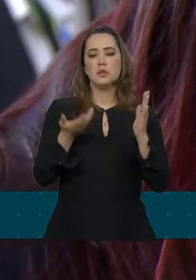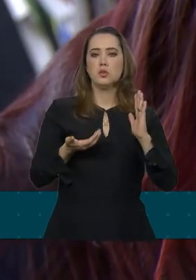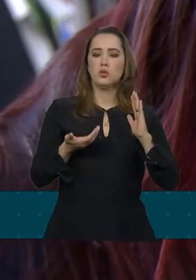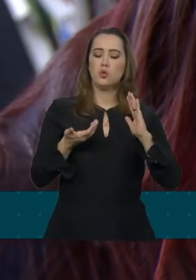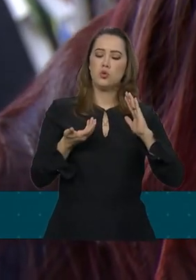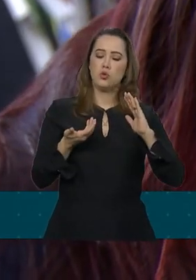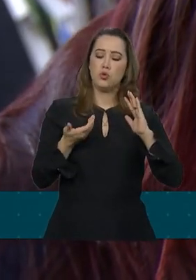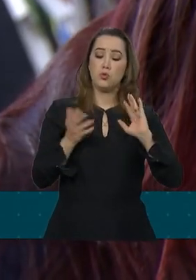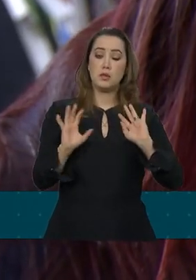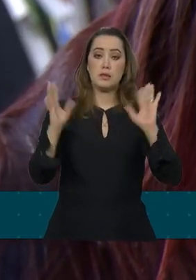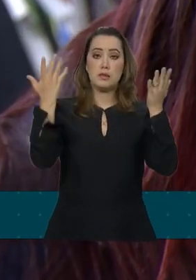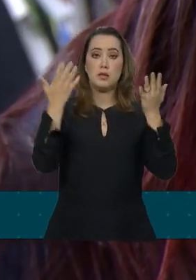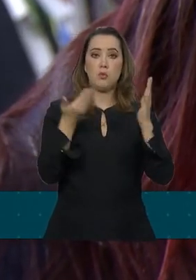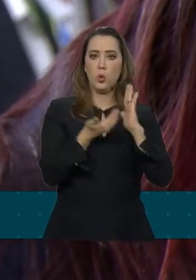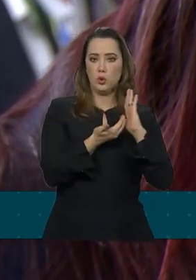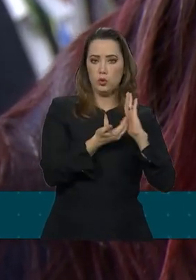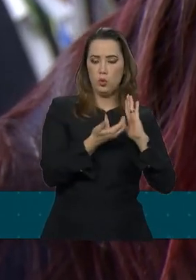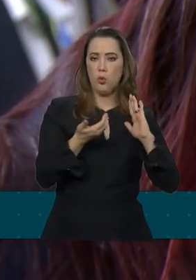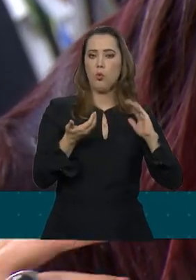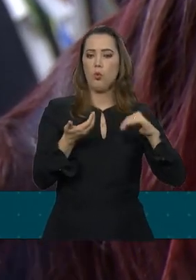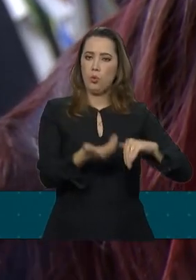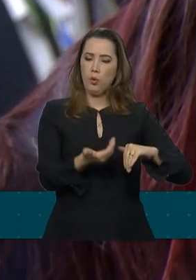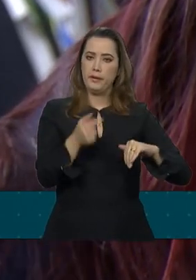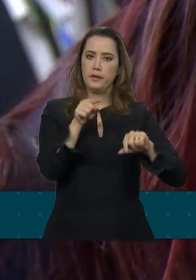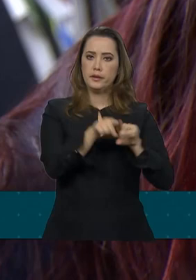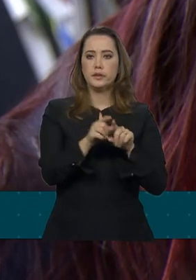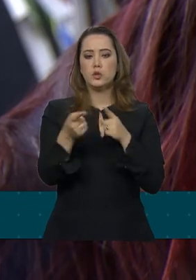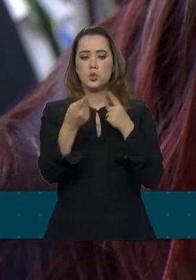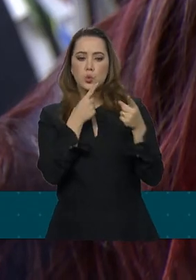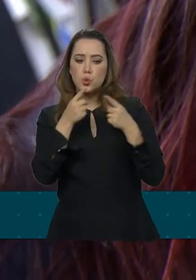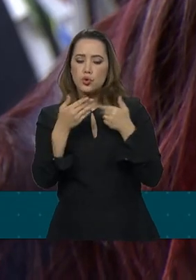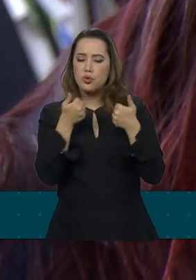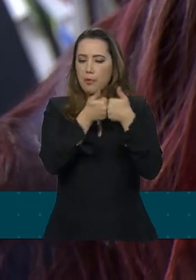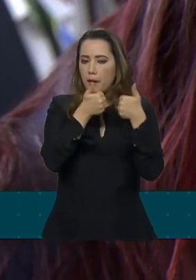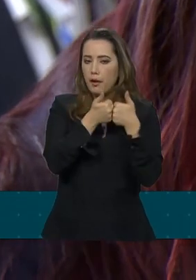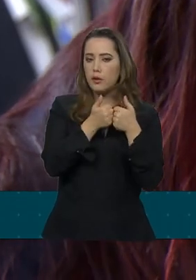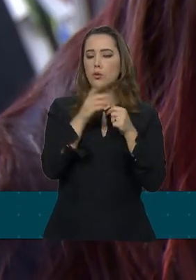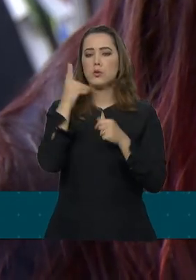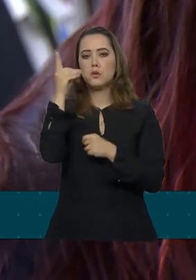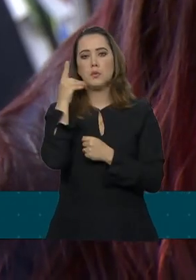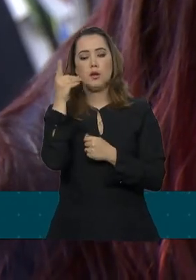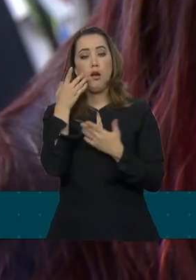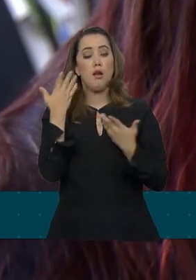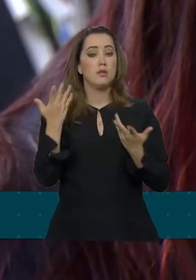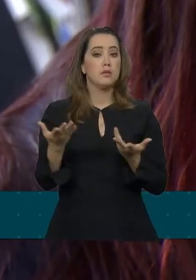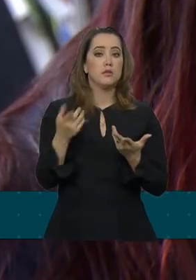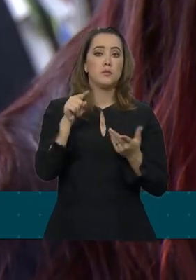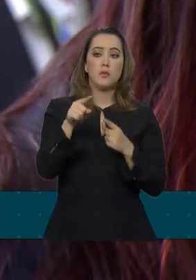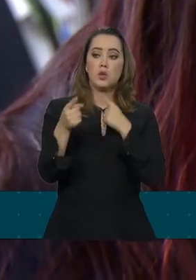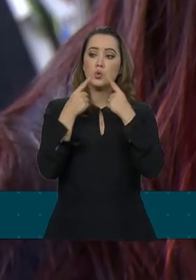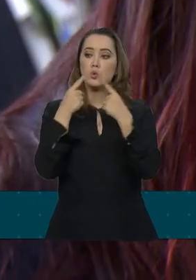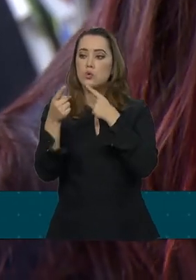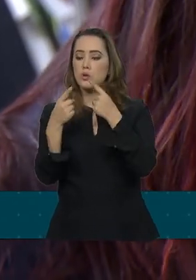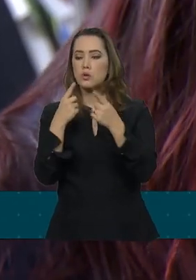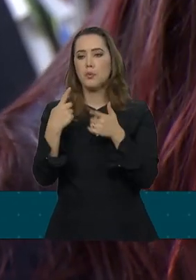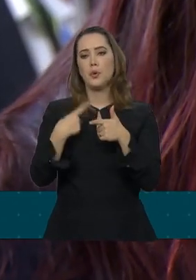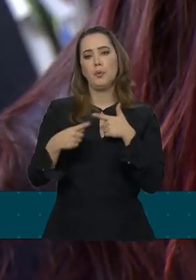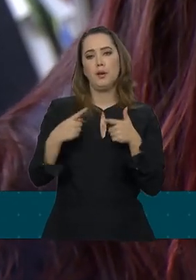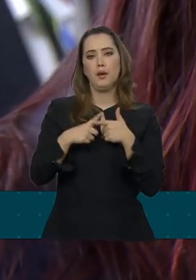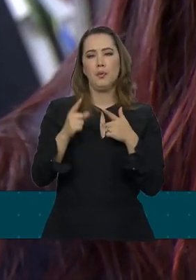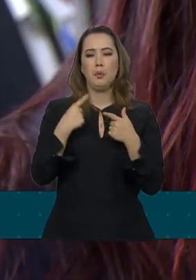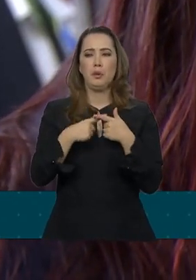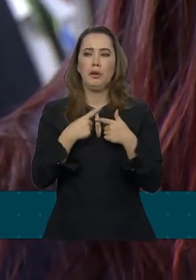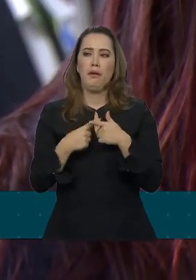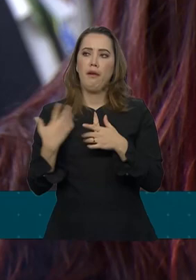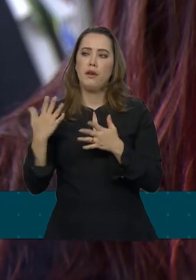os deputados. E se essas declarações, enquanto as negociações estão acontecendo no Congresso, elas não podem prejudicar, até por conta desses